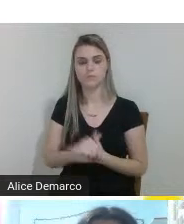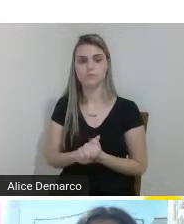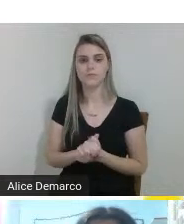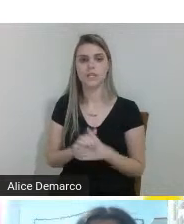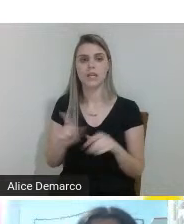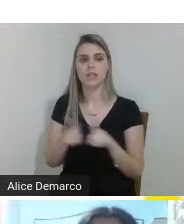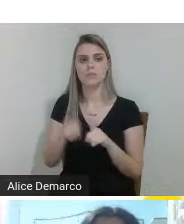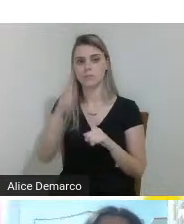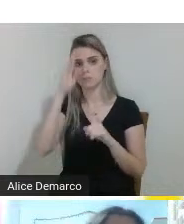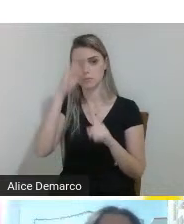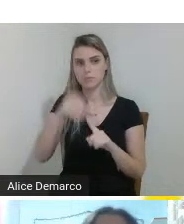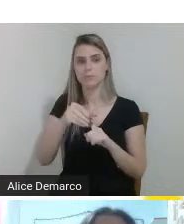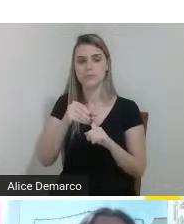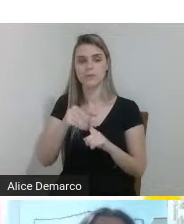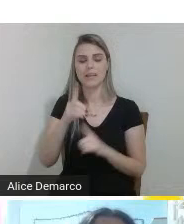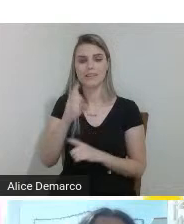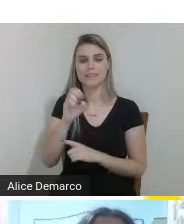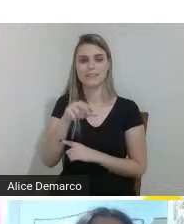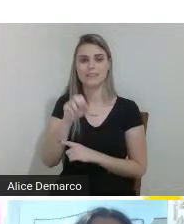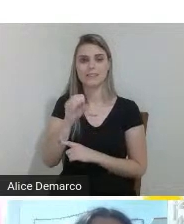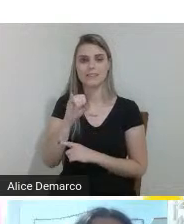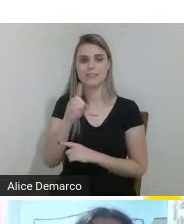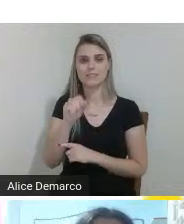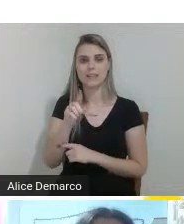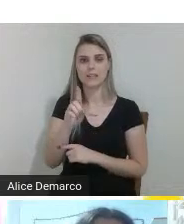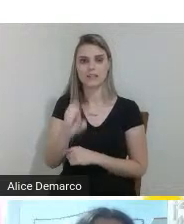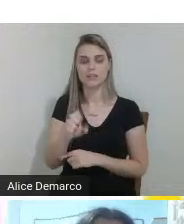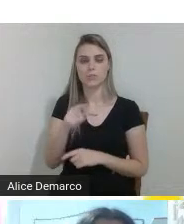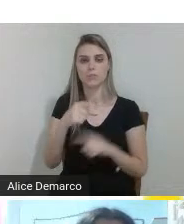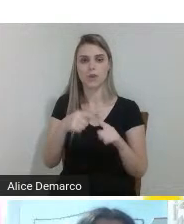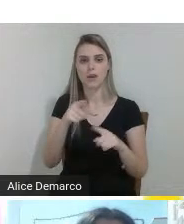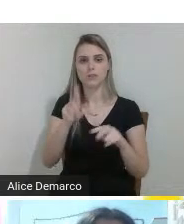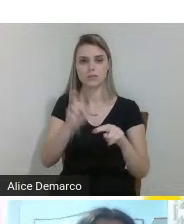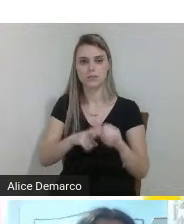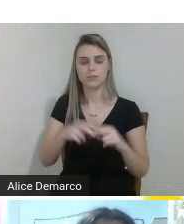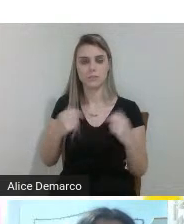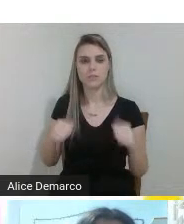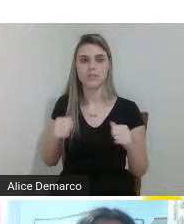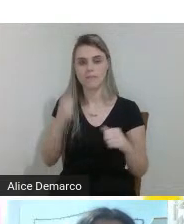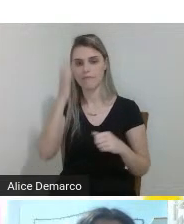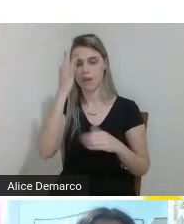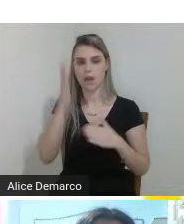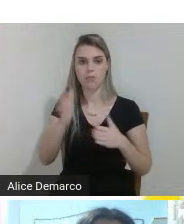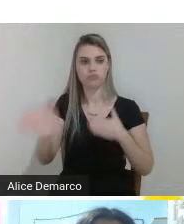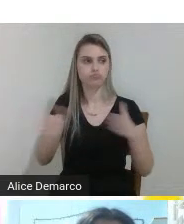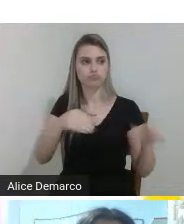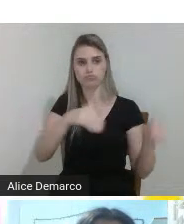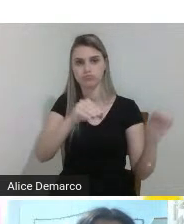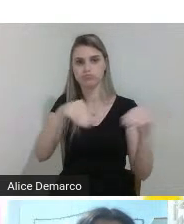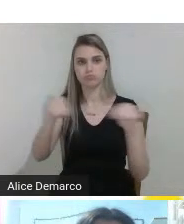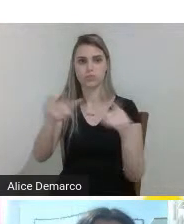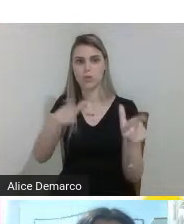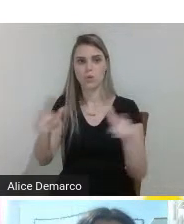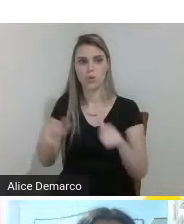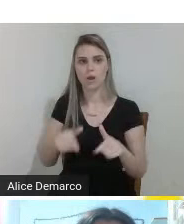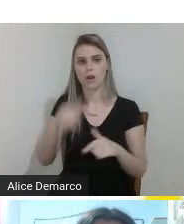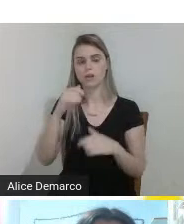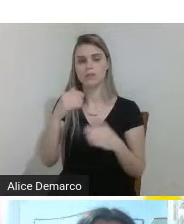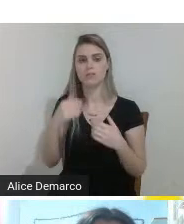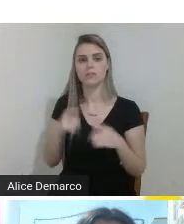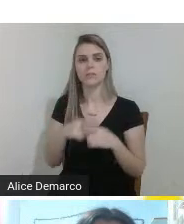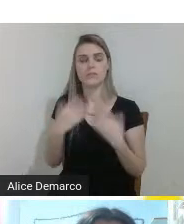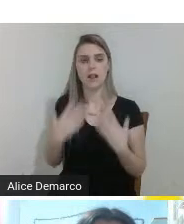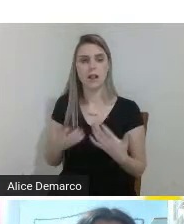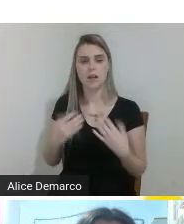principal é a sua densidade que como essa cadeira necessita de uma fácil locomoção e que ela seja leve para o processo